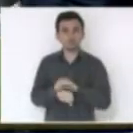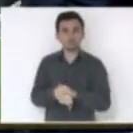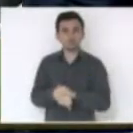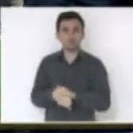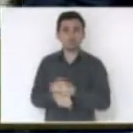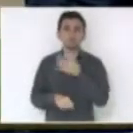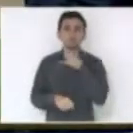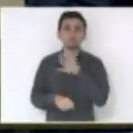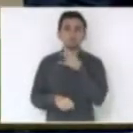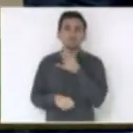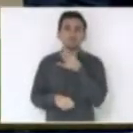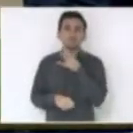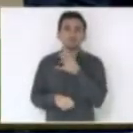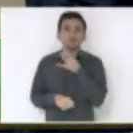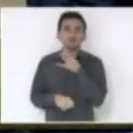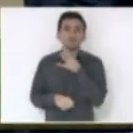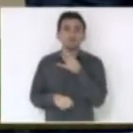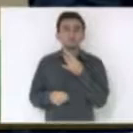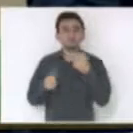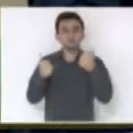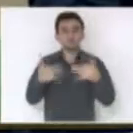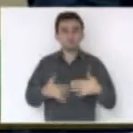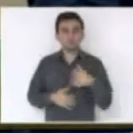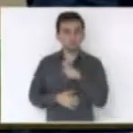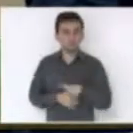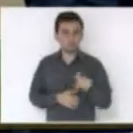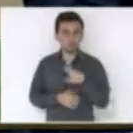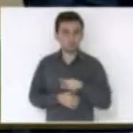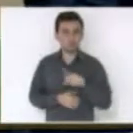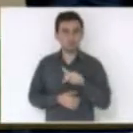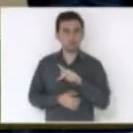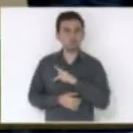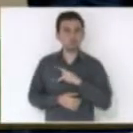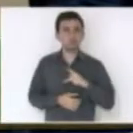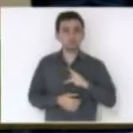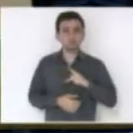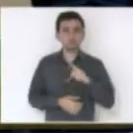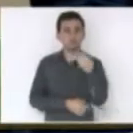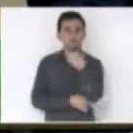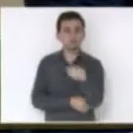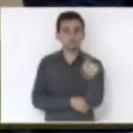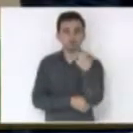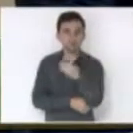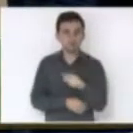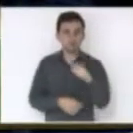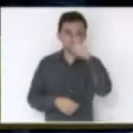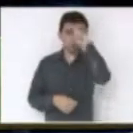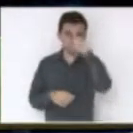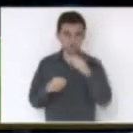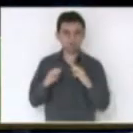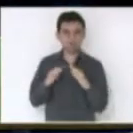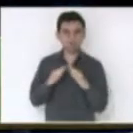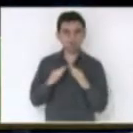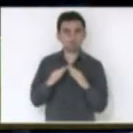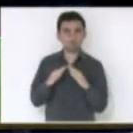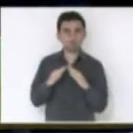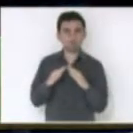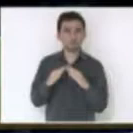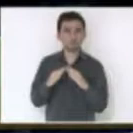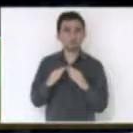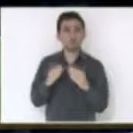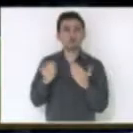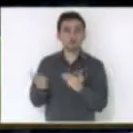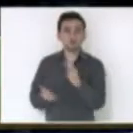Valdir Cobalquini, declara de utilidade pública a Associação em prol do Hospital Freiro Géde de Tangará,